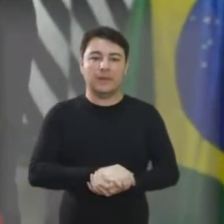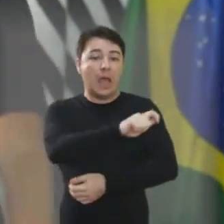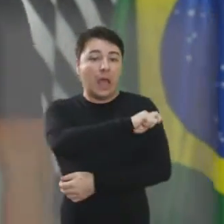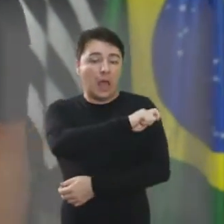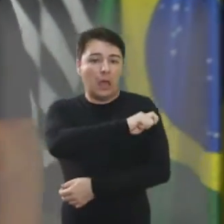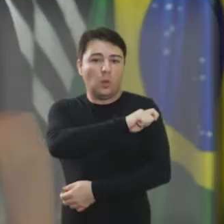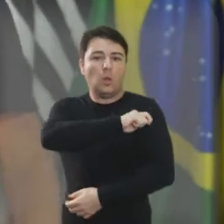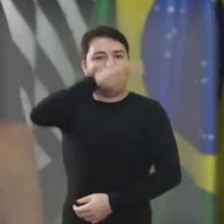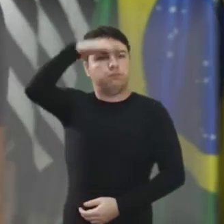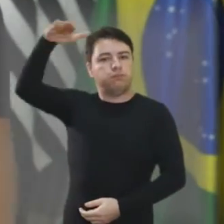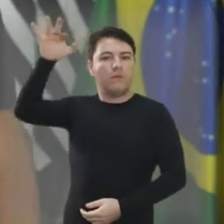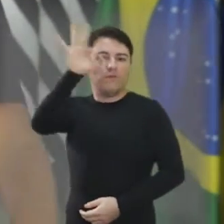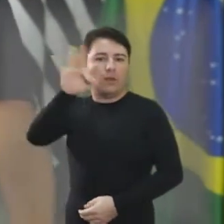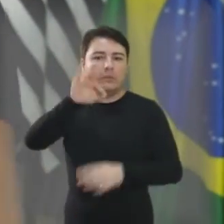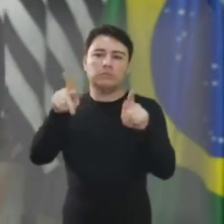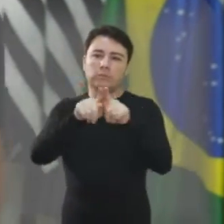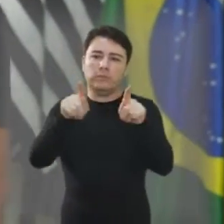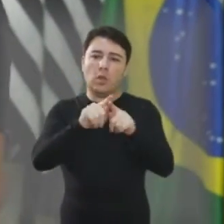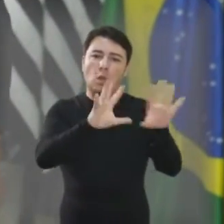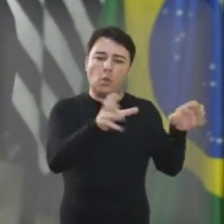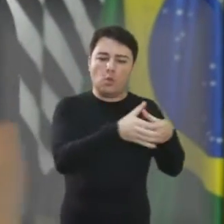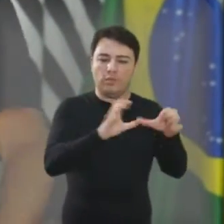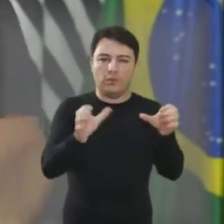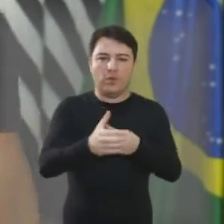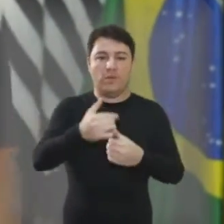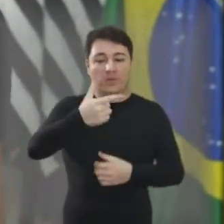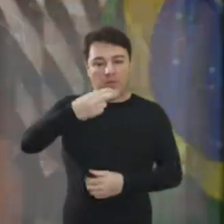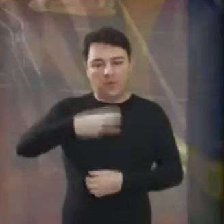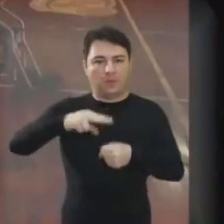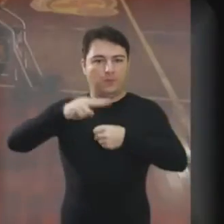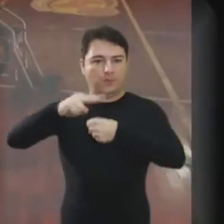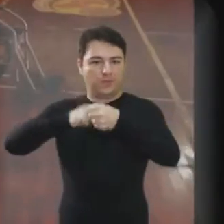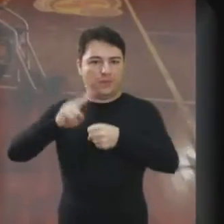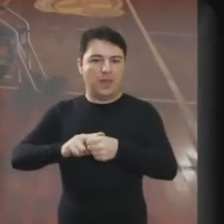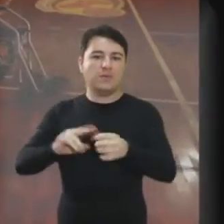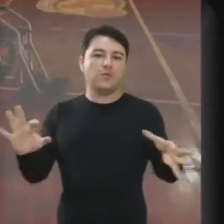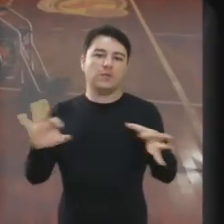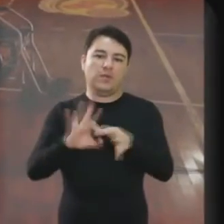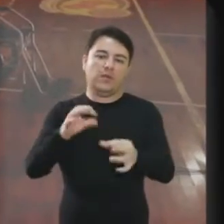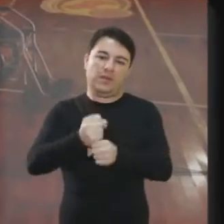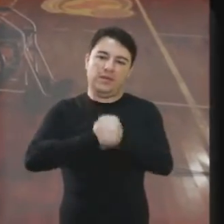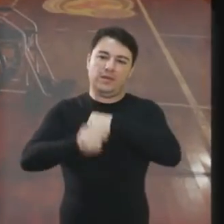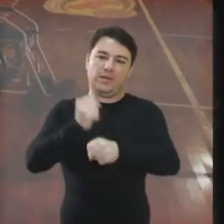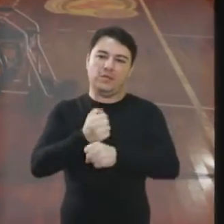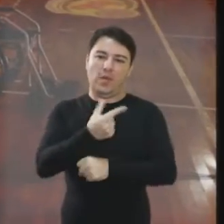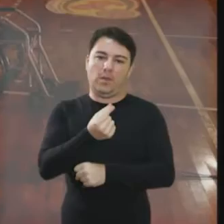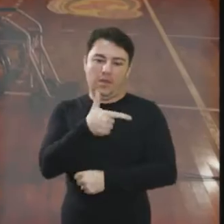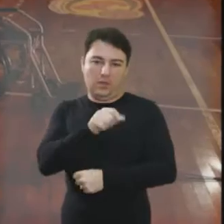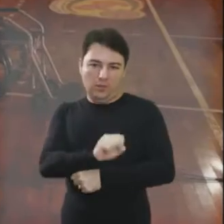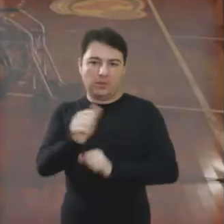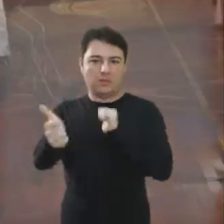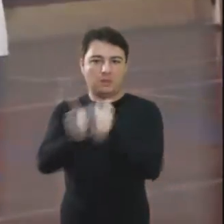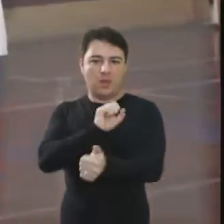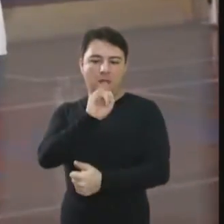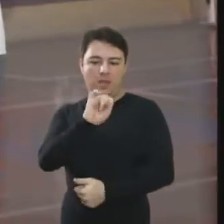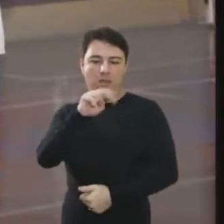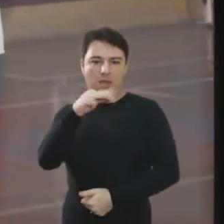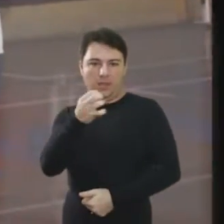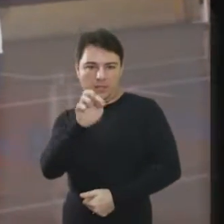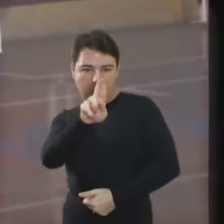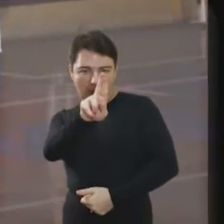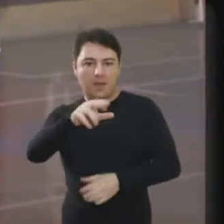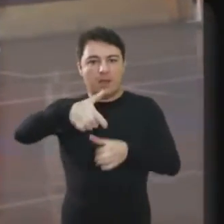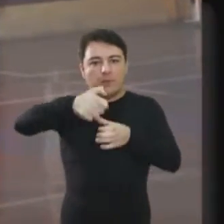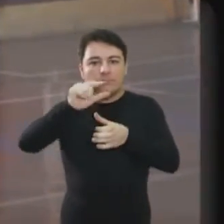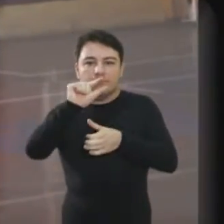universitários também se mobilizaram. 23 atléticas da Unesp, participantes da edição de 2018 do Inter,